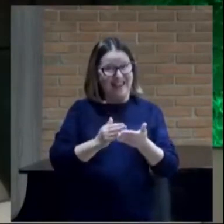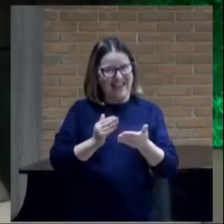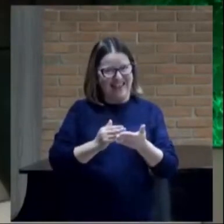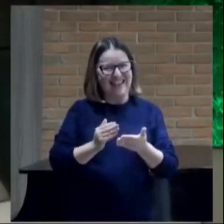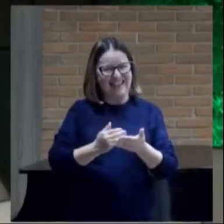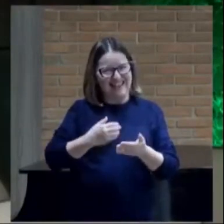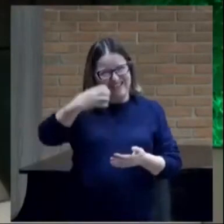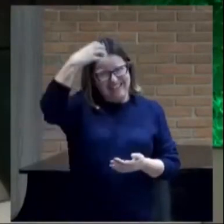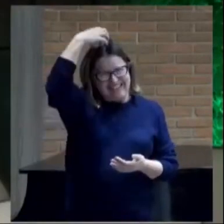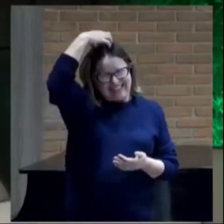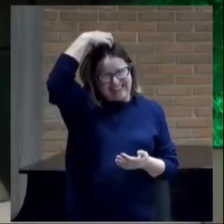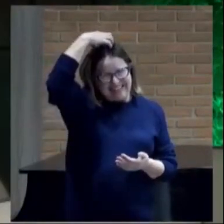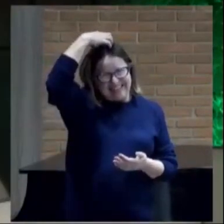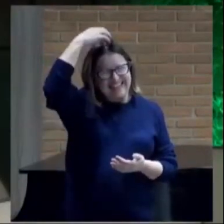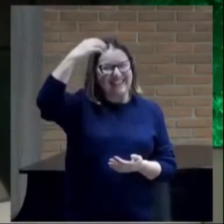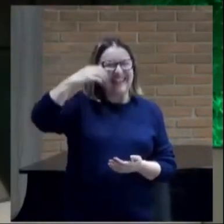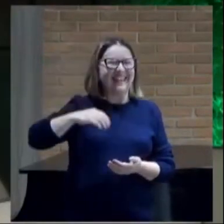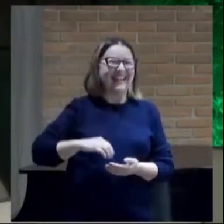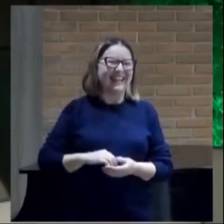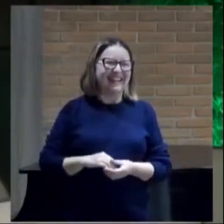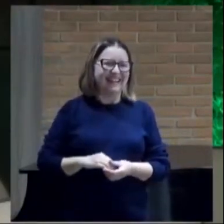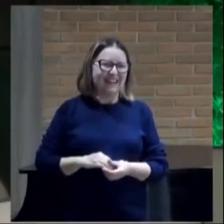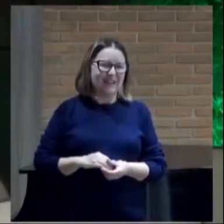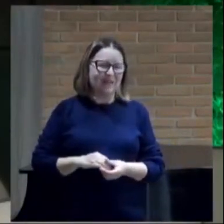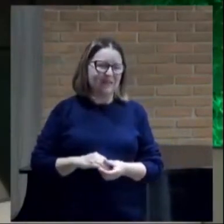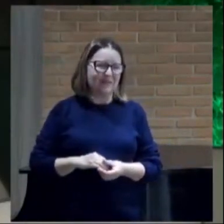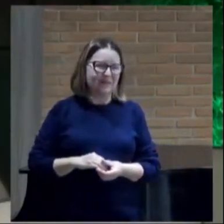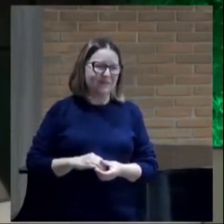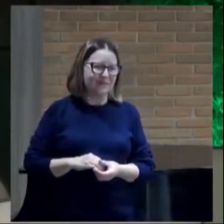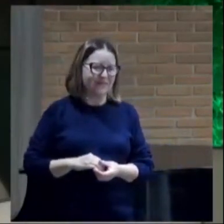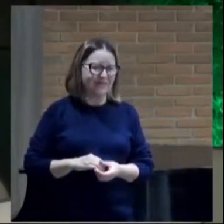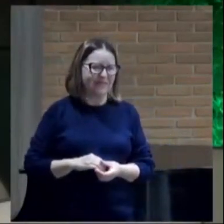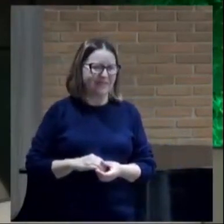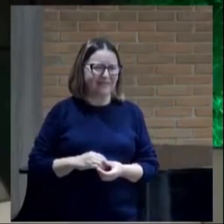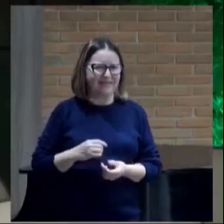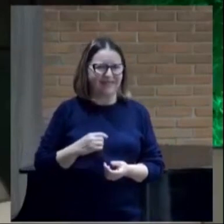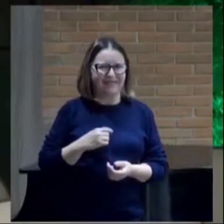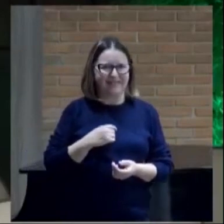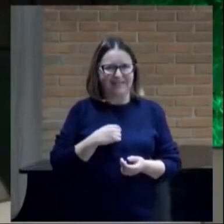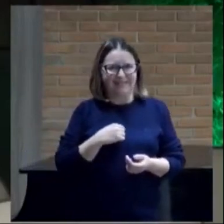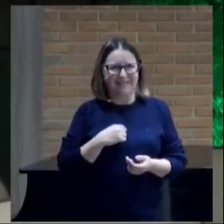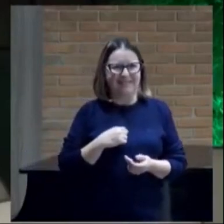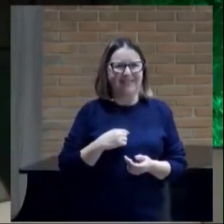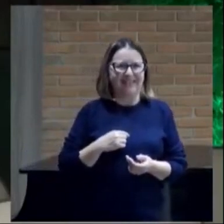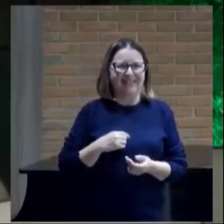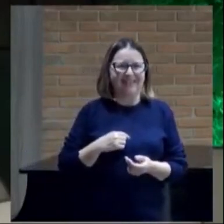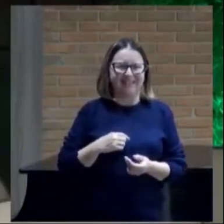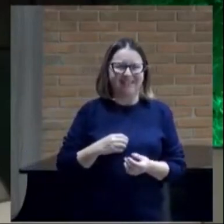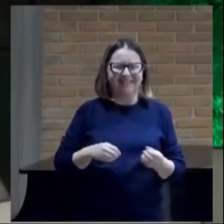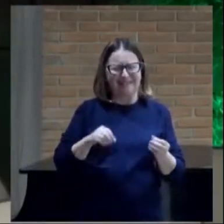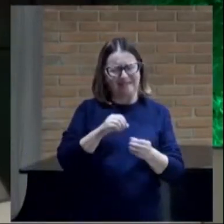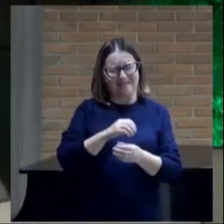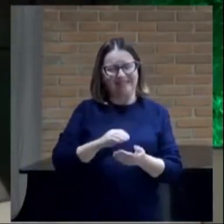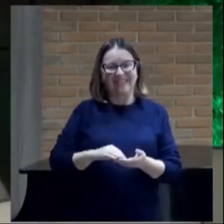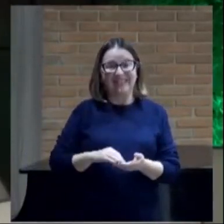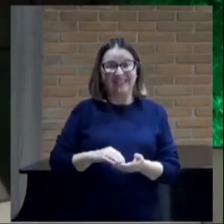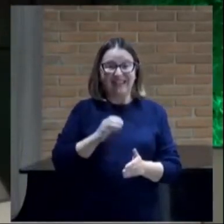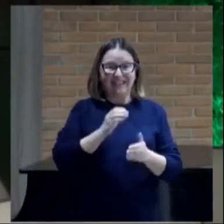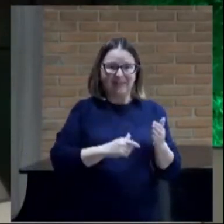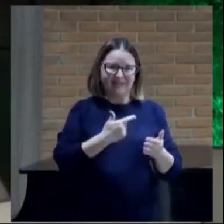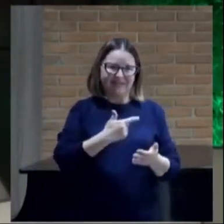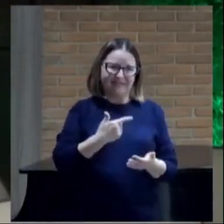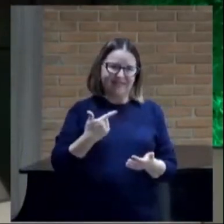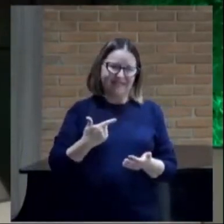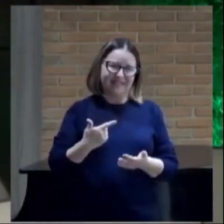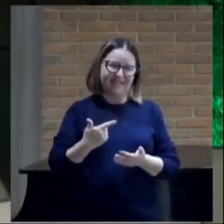livro de Reis, eu estou botando Reis, Novo Testamento. Capítulo 22,